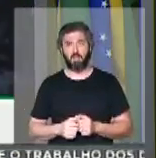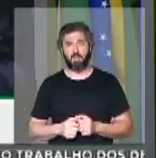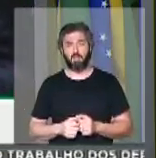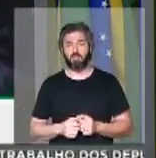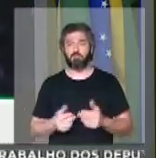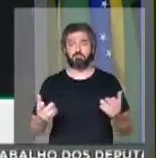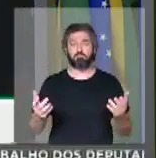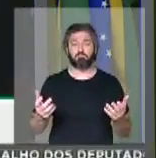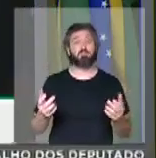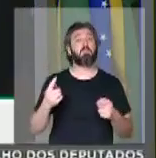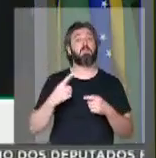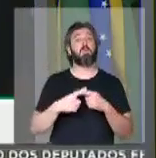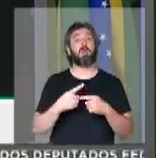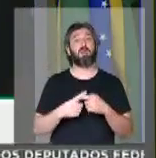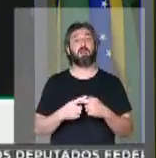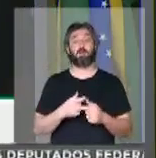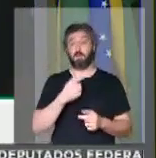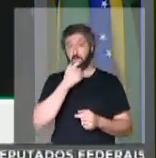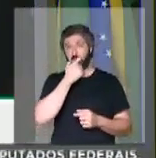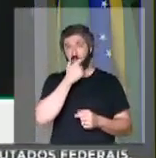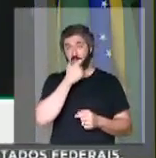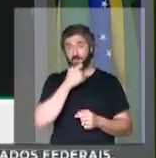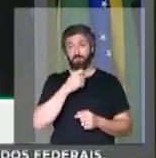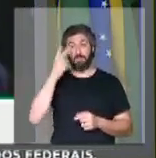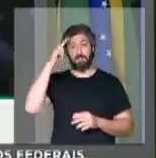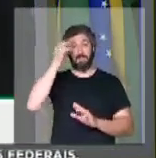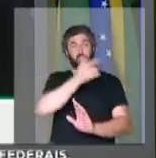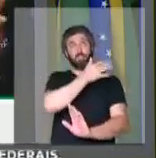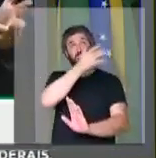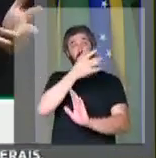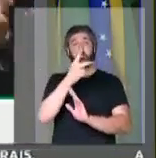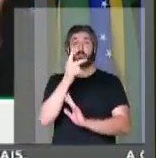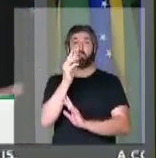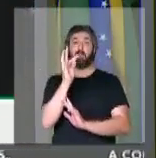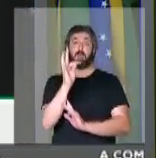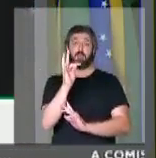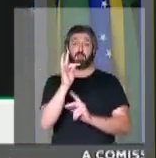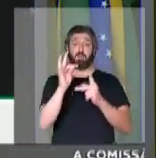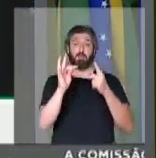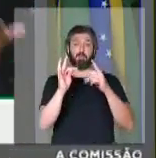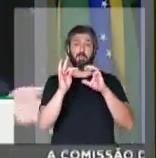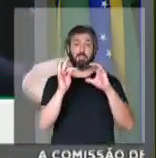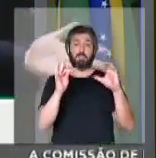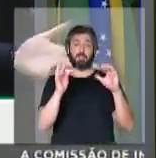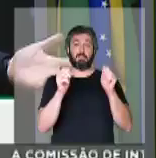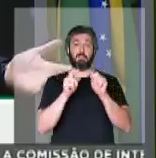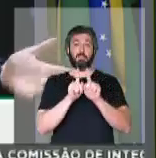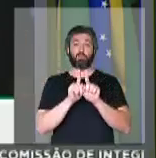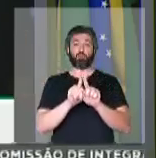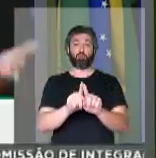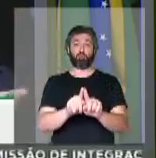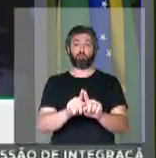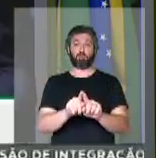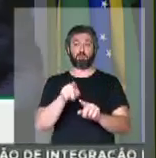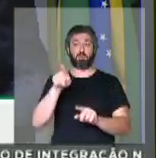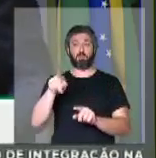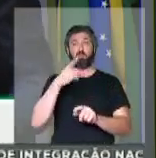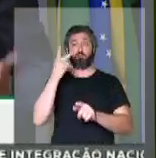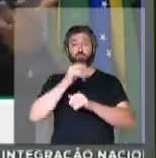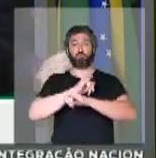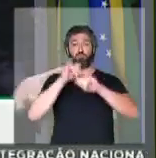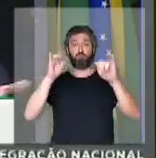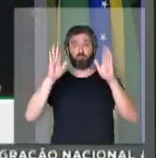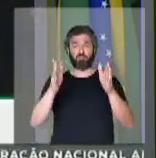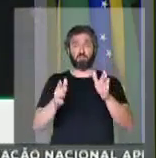Vermelho. Porque, historicamente, PT e PCC caminham juntos. Isso foi amplamente